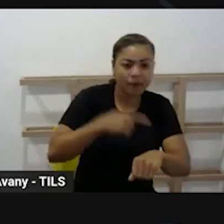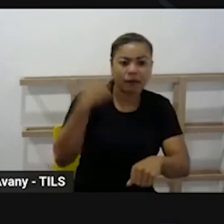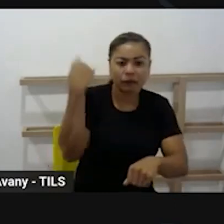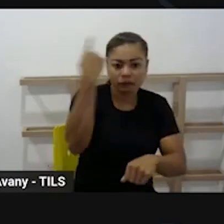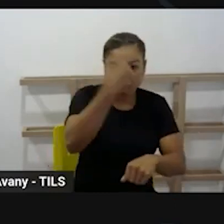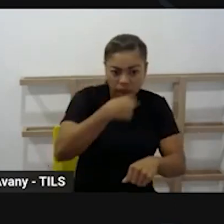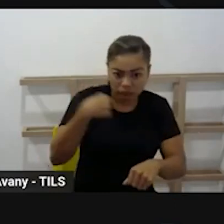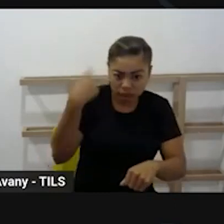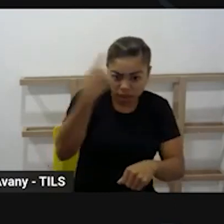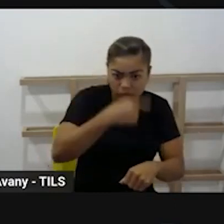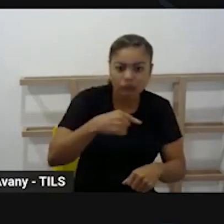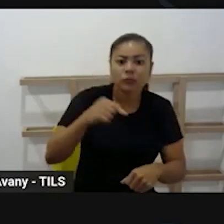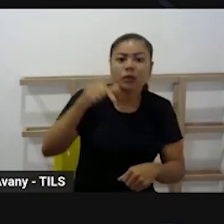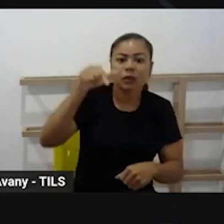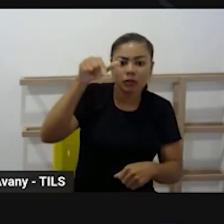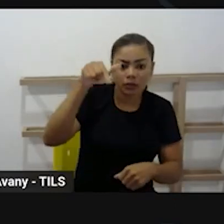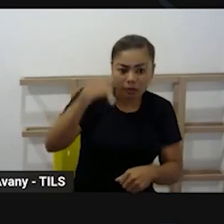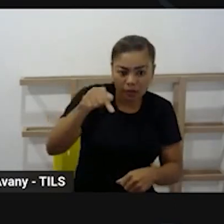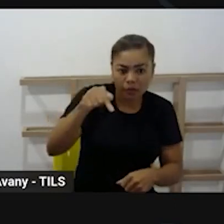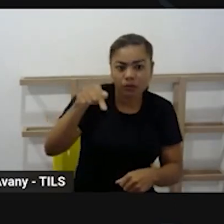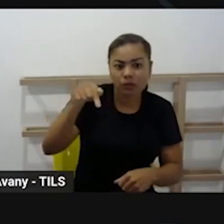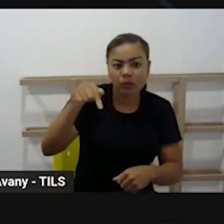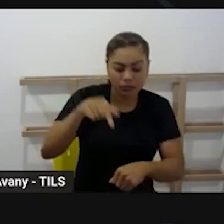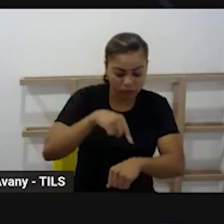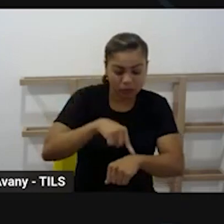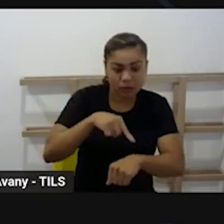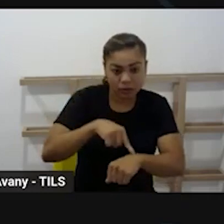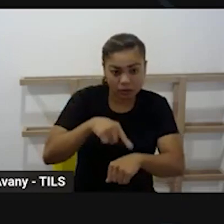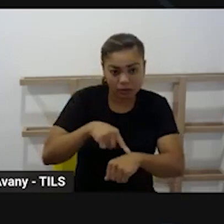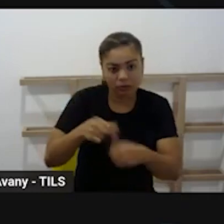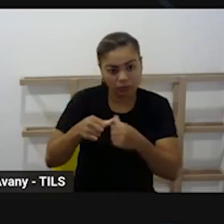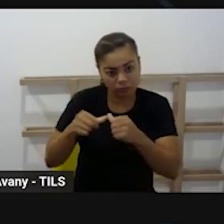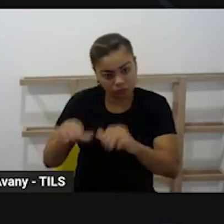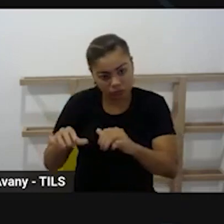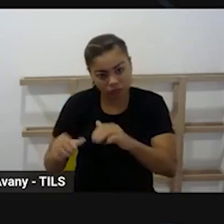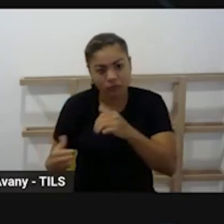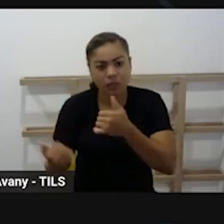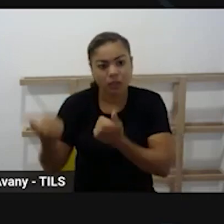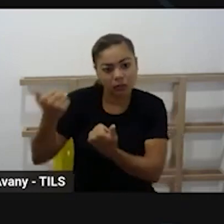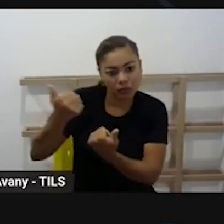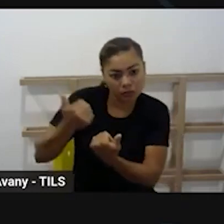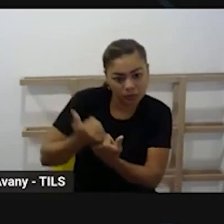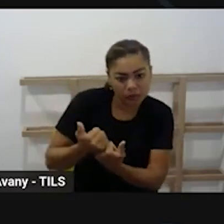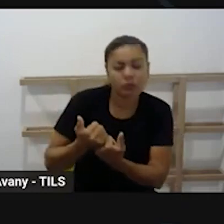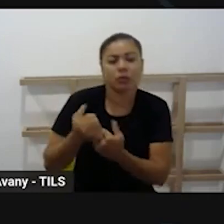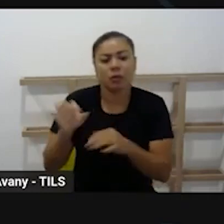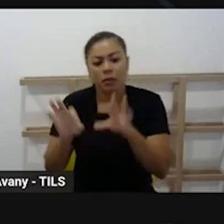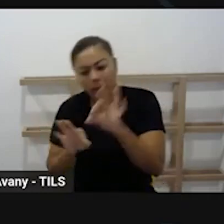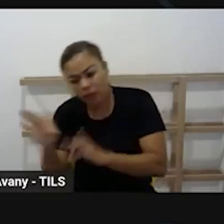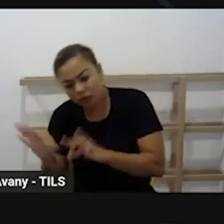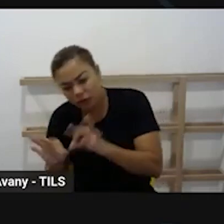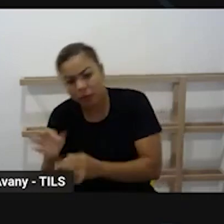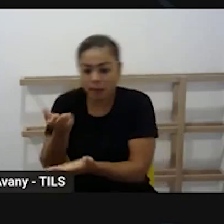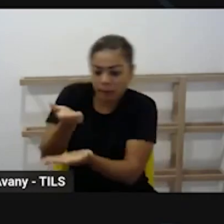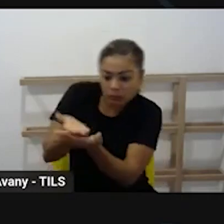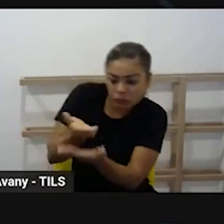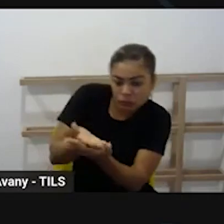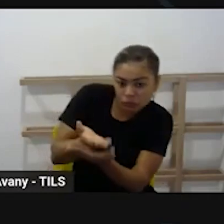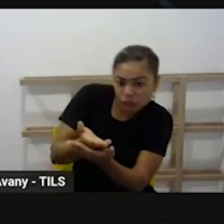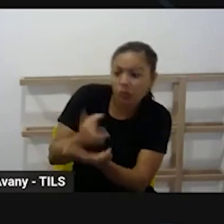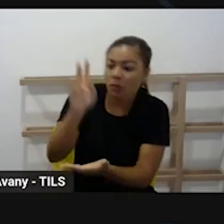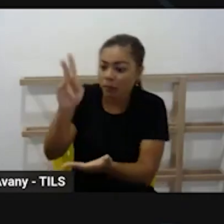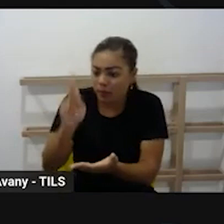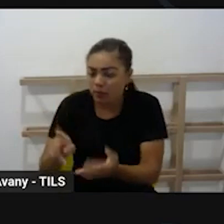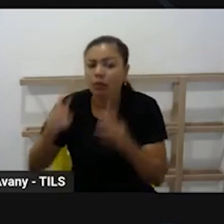e sete horas de reserva sendo que essa reserva é destinada para o planejamento para o estudo grupo de estudo